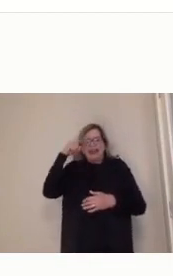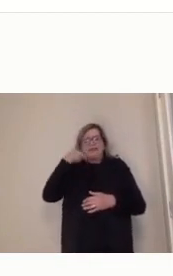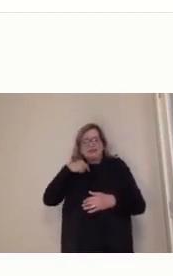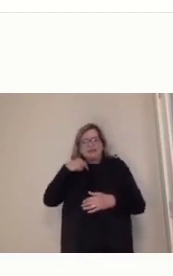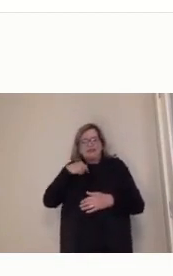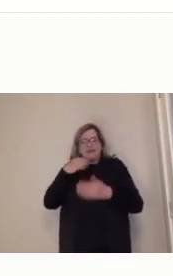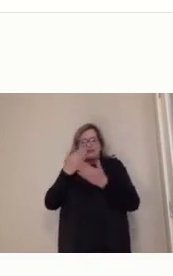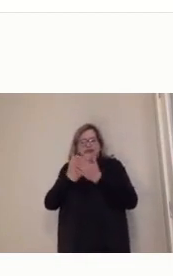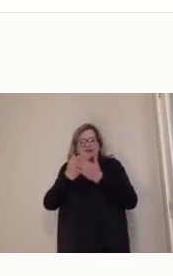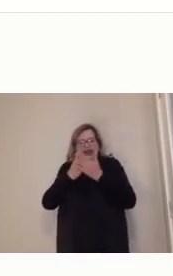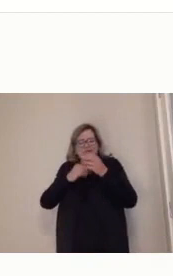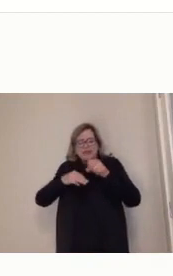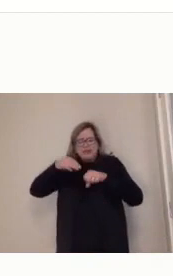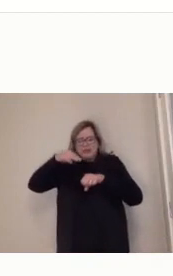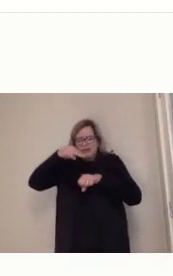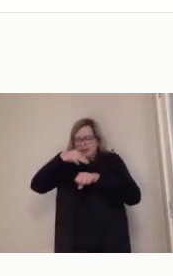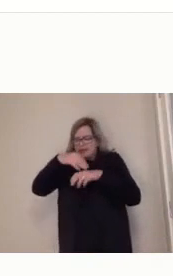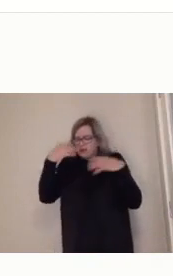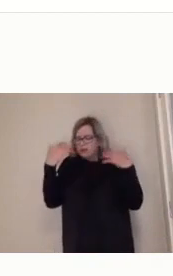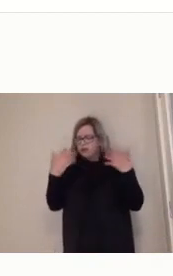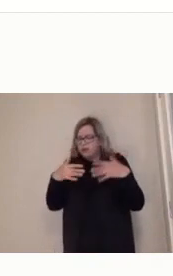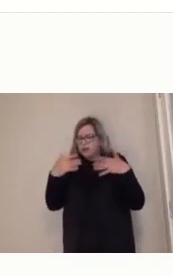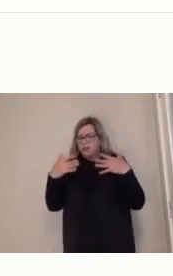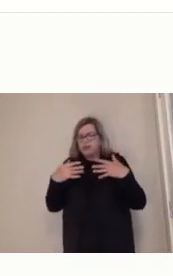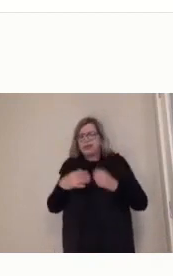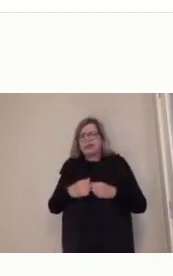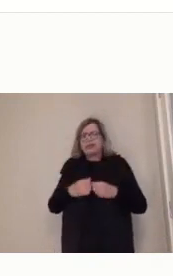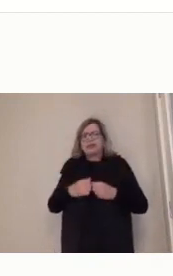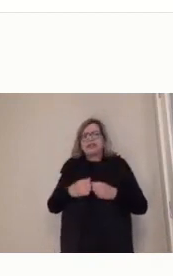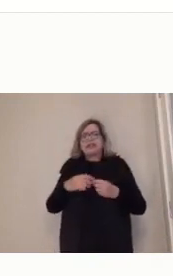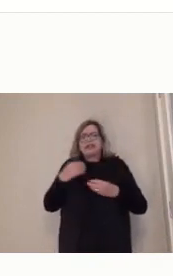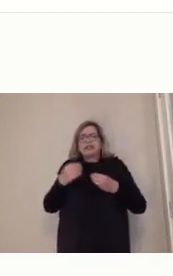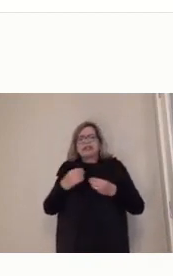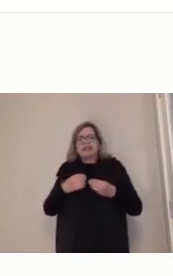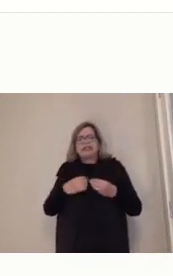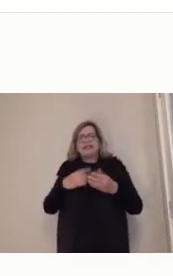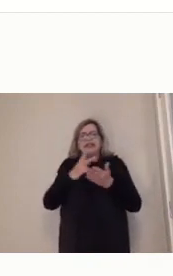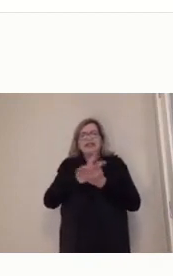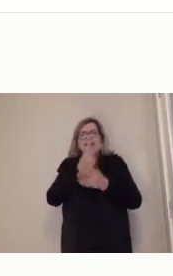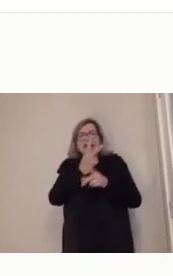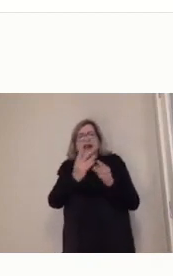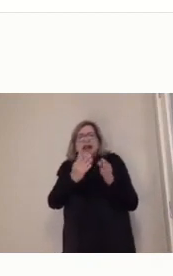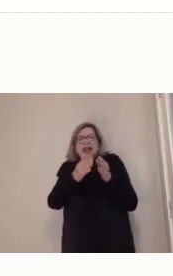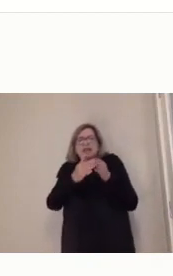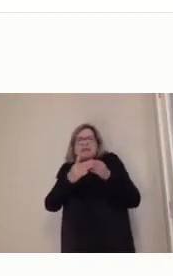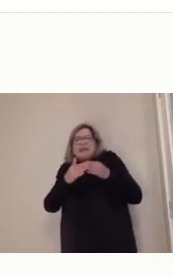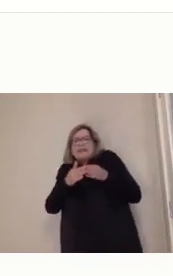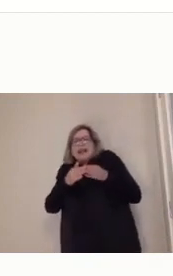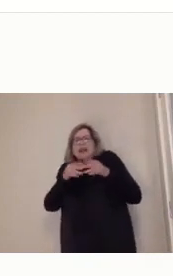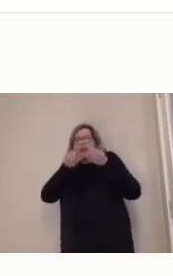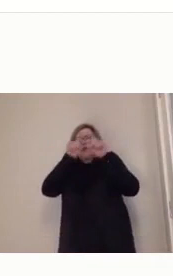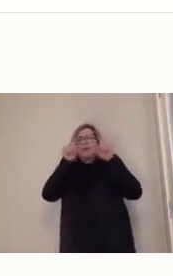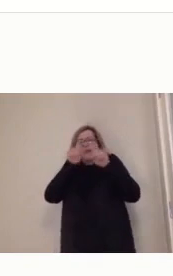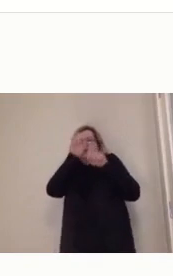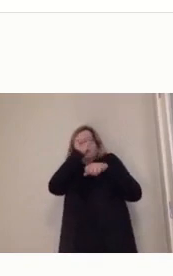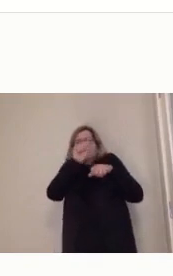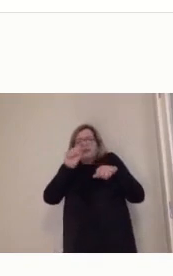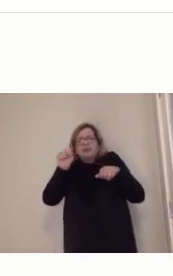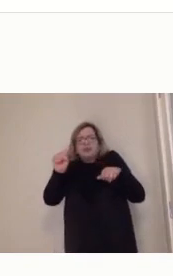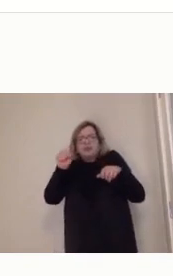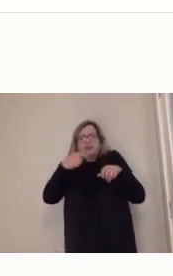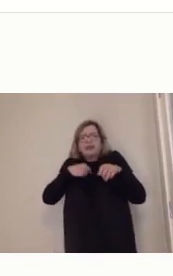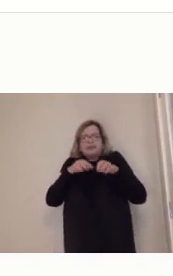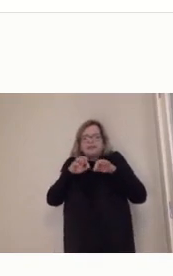digitar do que de pesquisar. Então, quanta revolução a gente tem, né? Ok. Temos uma